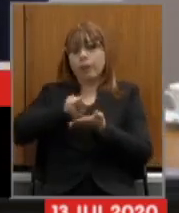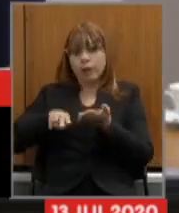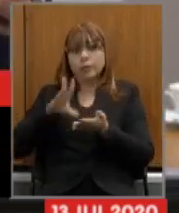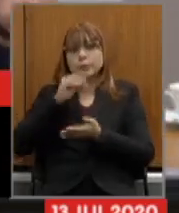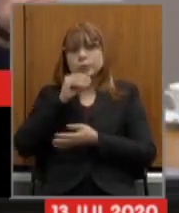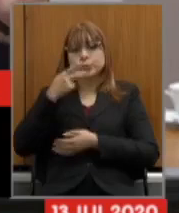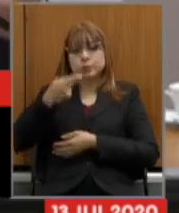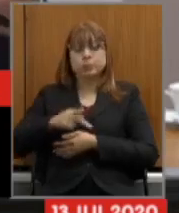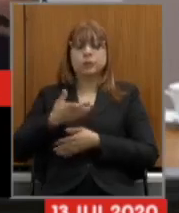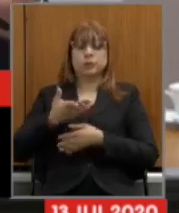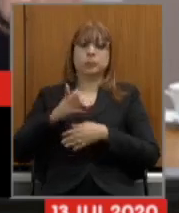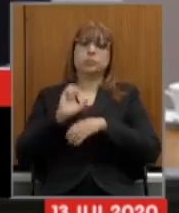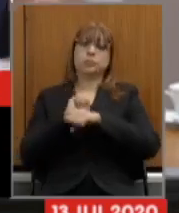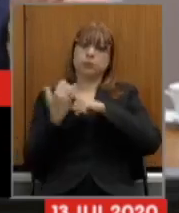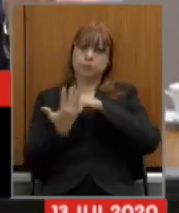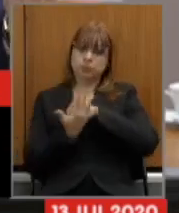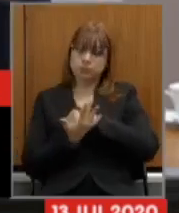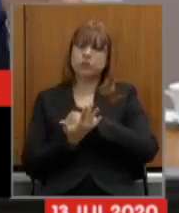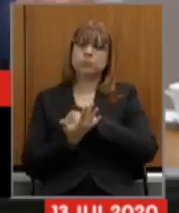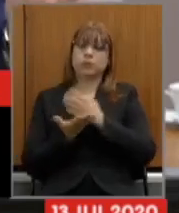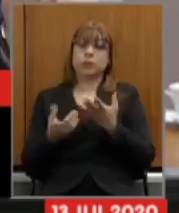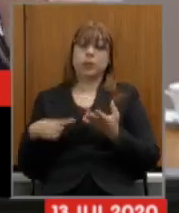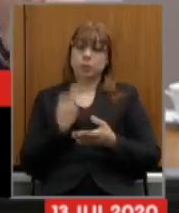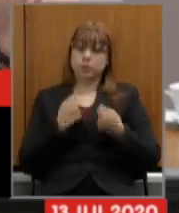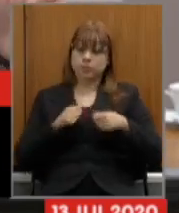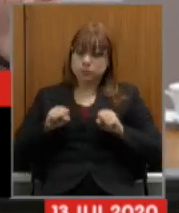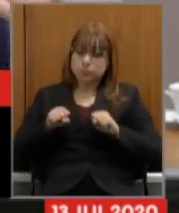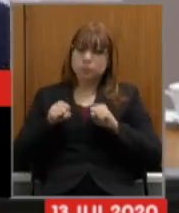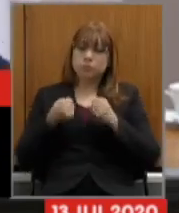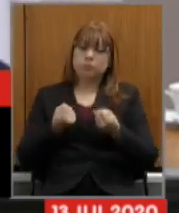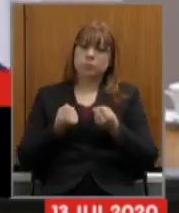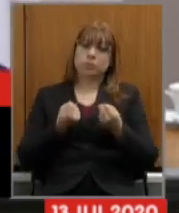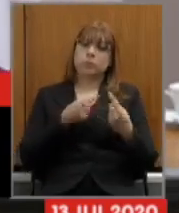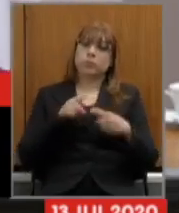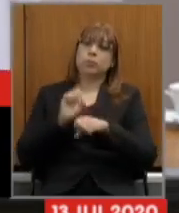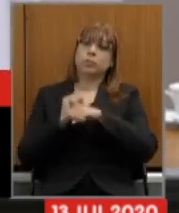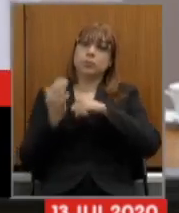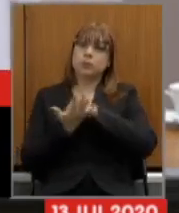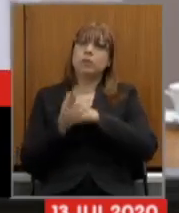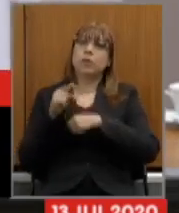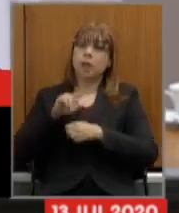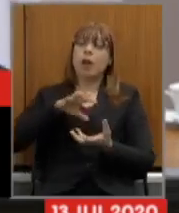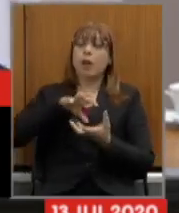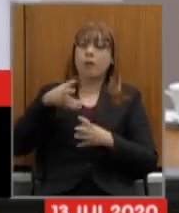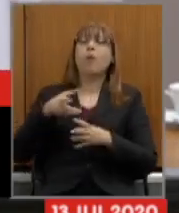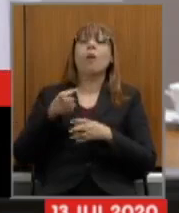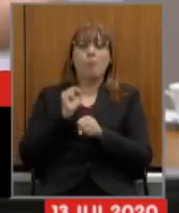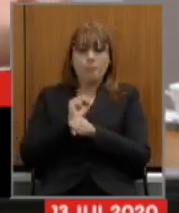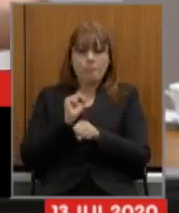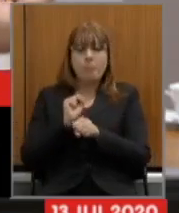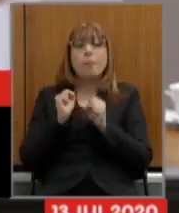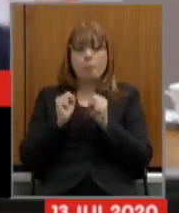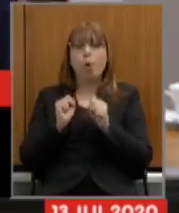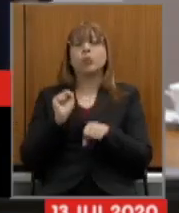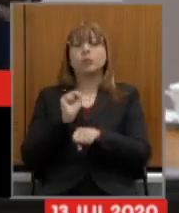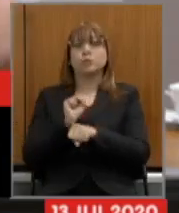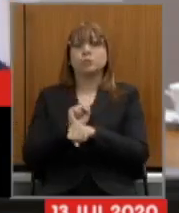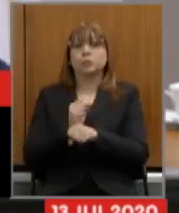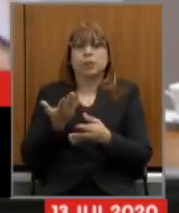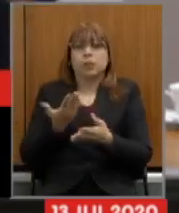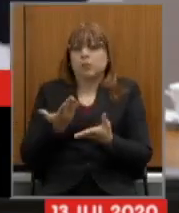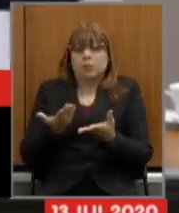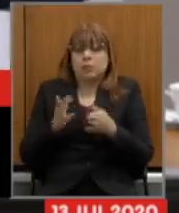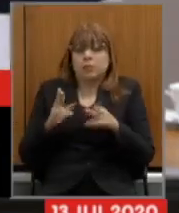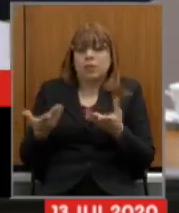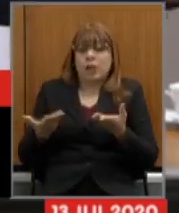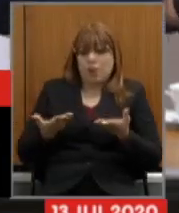estarmos focados na questão do enfrentamento à pandemia essa reforma poderia esperar que diferença faz ela ser agora